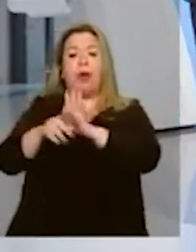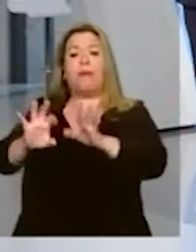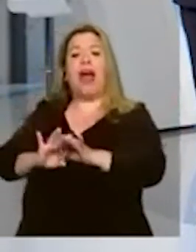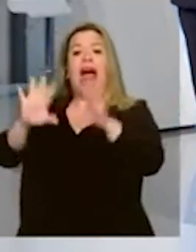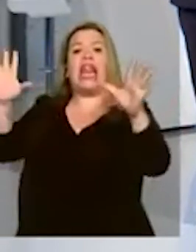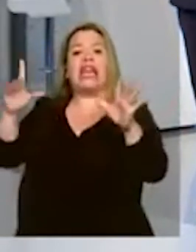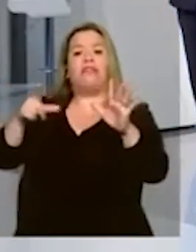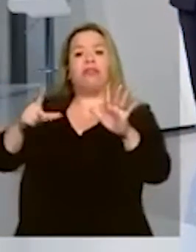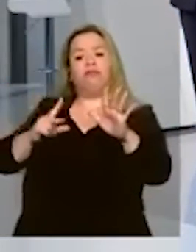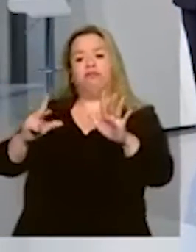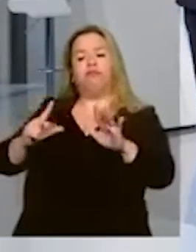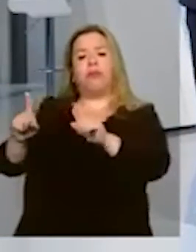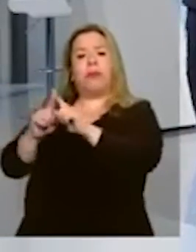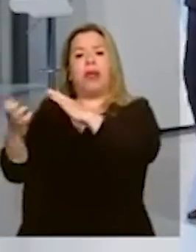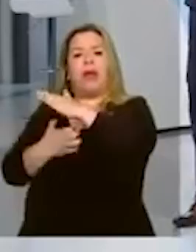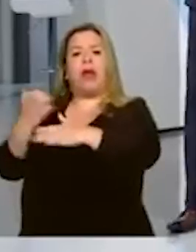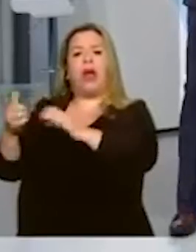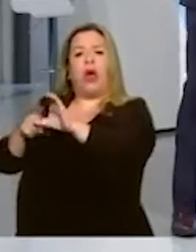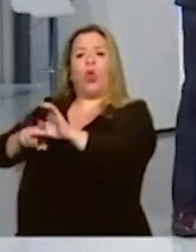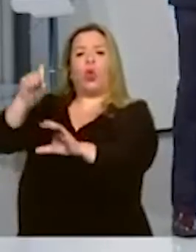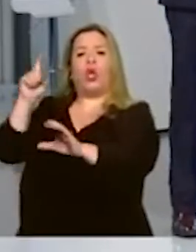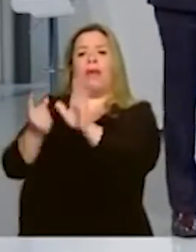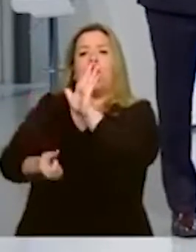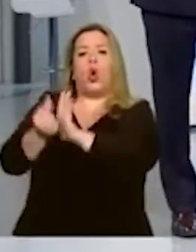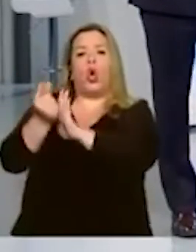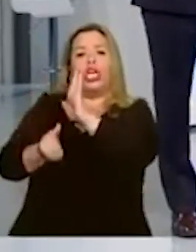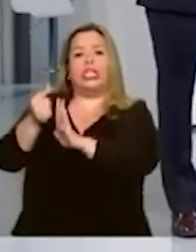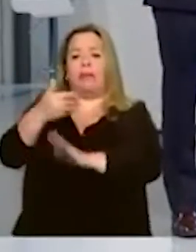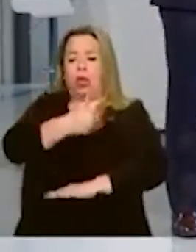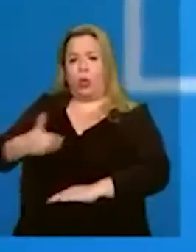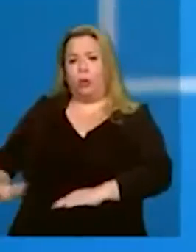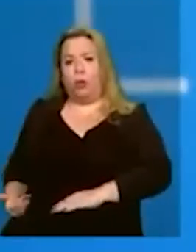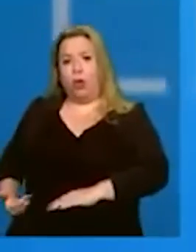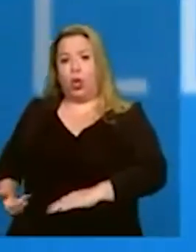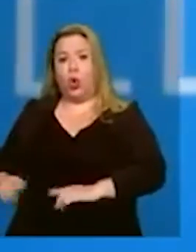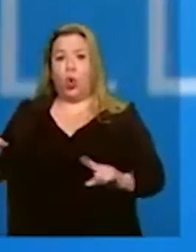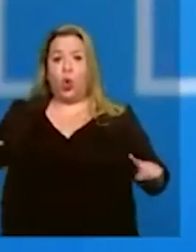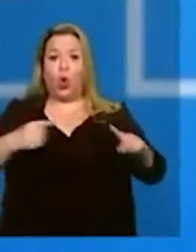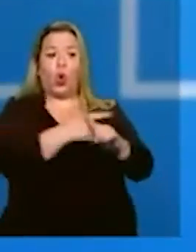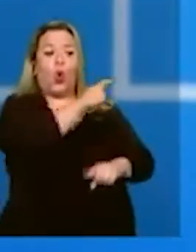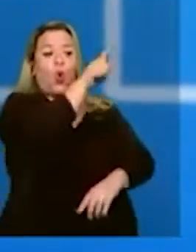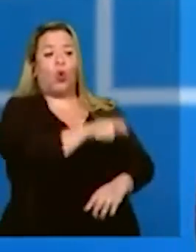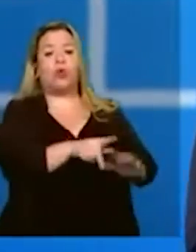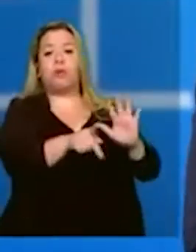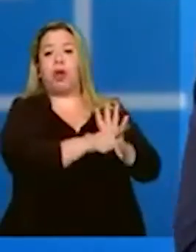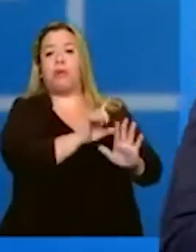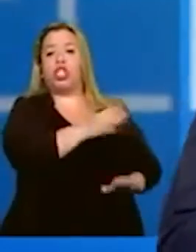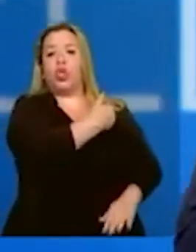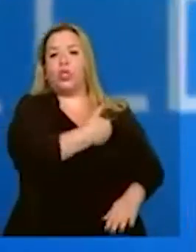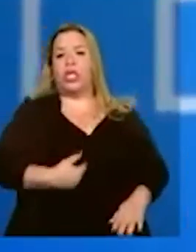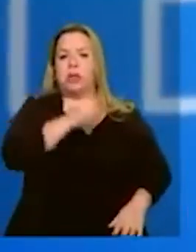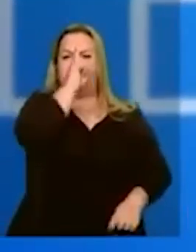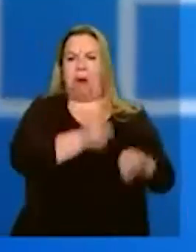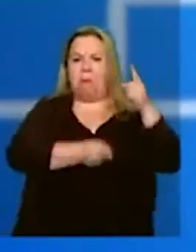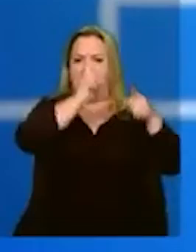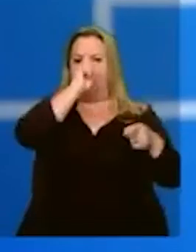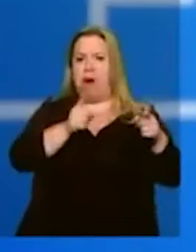investimento privado, o caminho da autonomia do orçamento público versus o caminho do Estado. Na questão Sabesp, por exemplo, o que